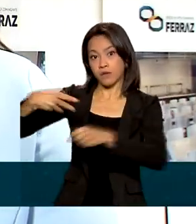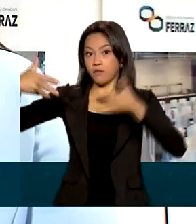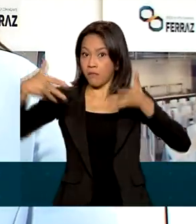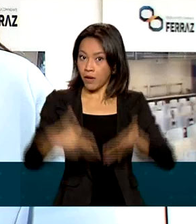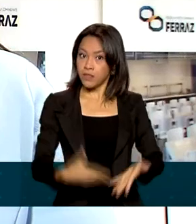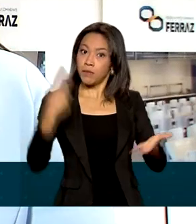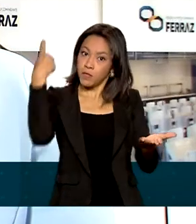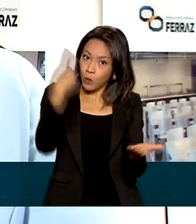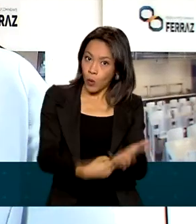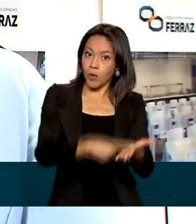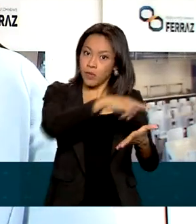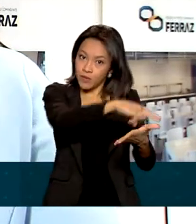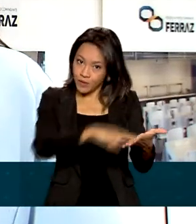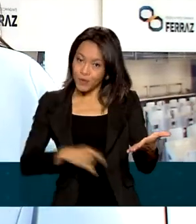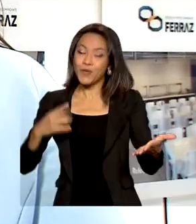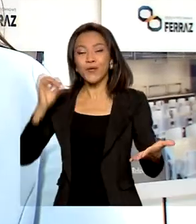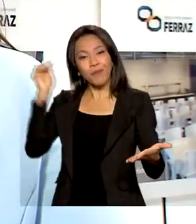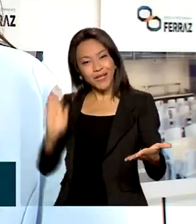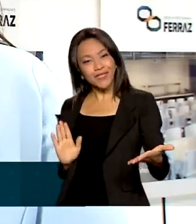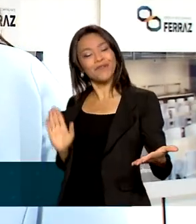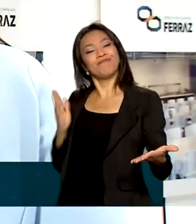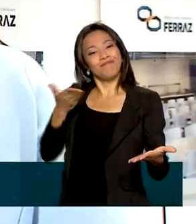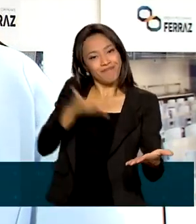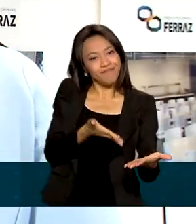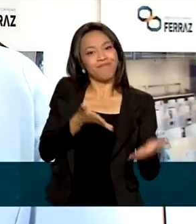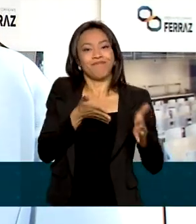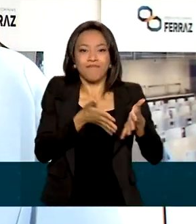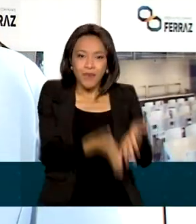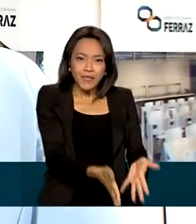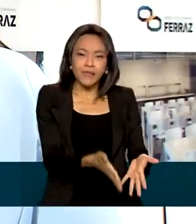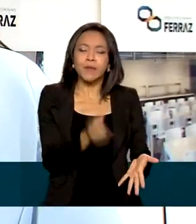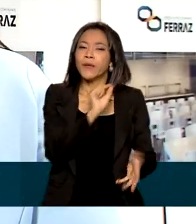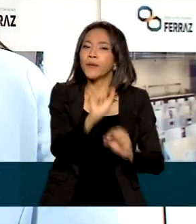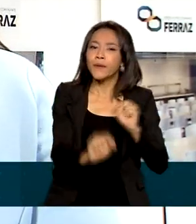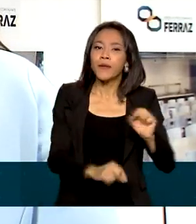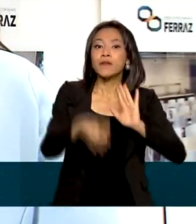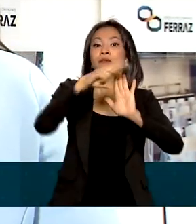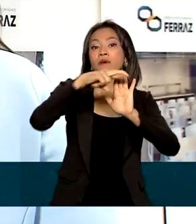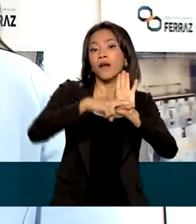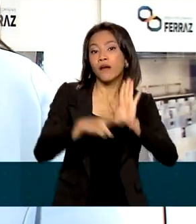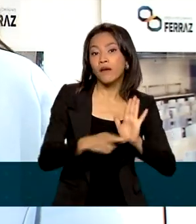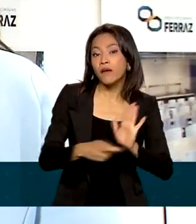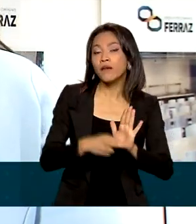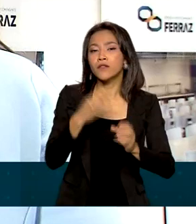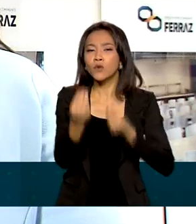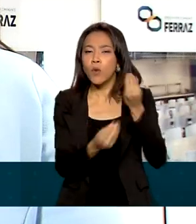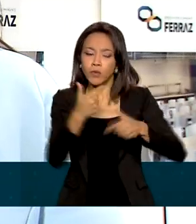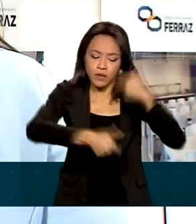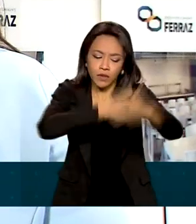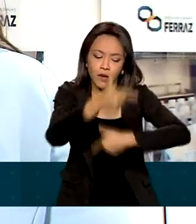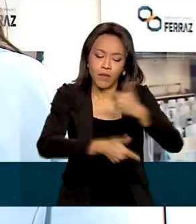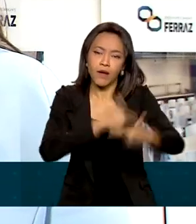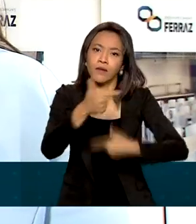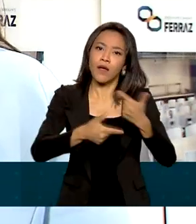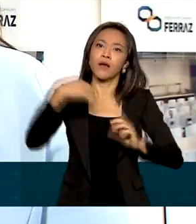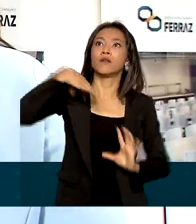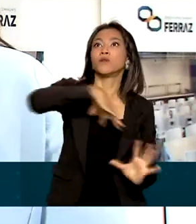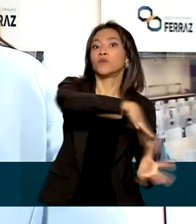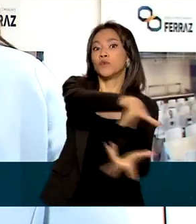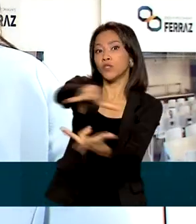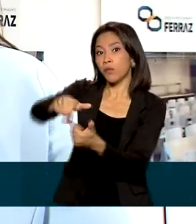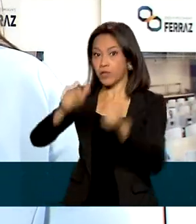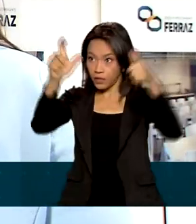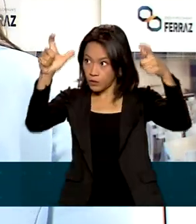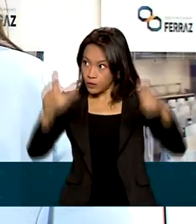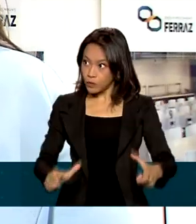Antártica e o Brasil é um deles. O documento regula as atividades da comunidade internacional no continente. E o nosso país é